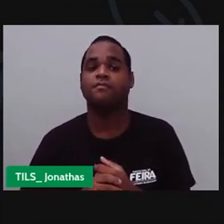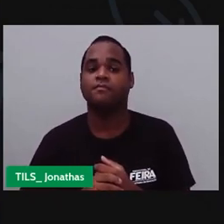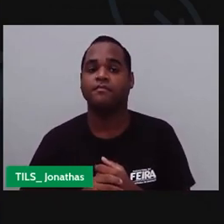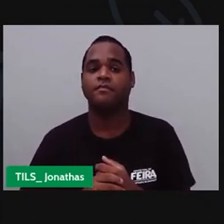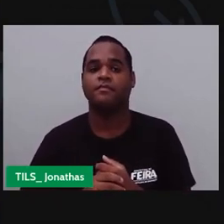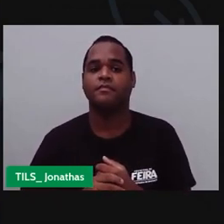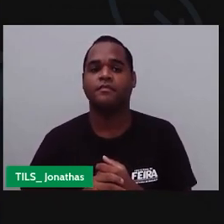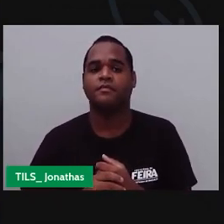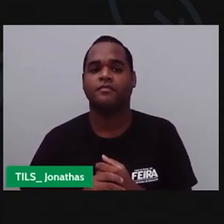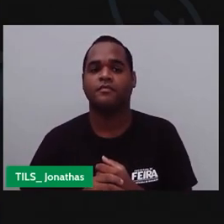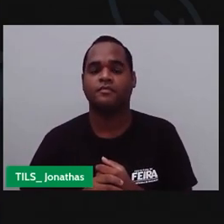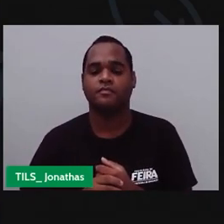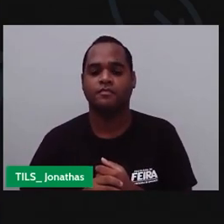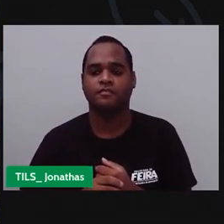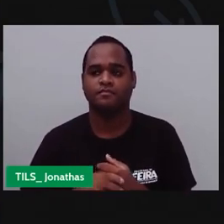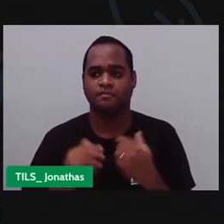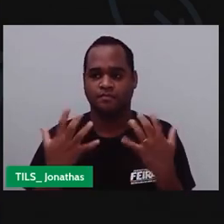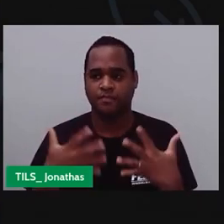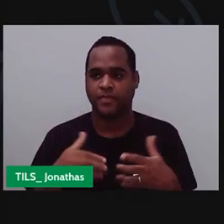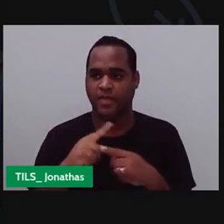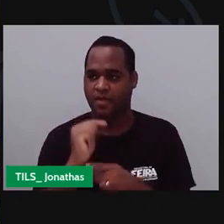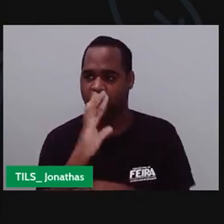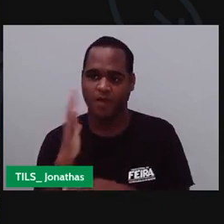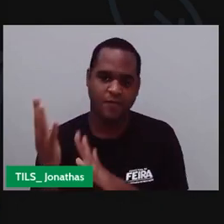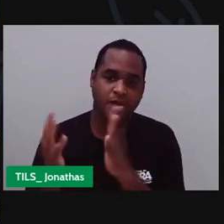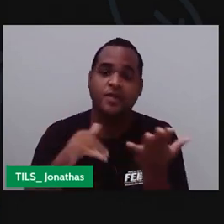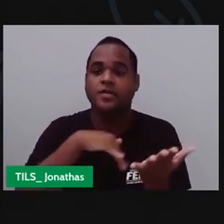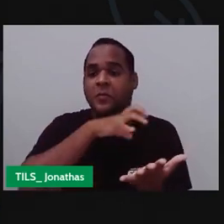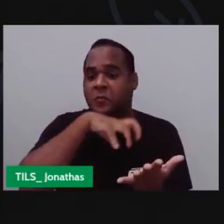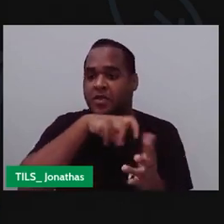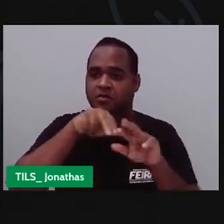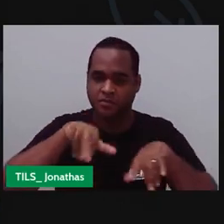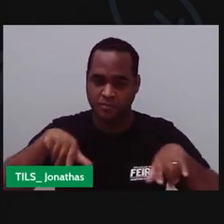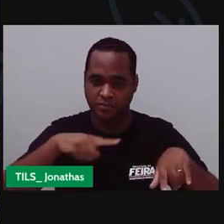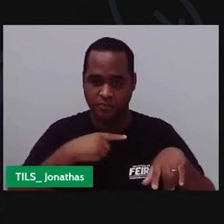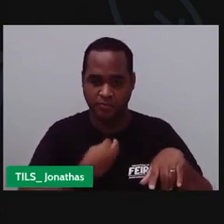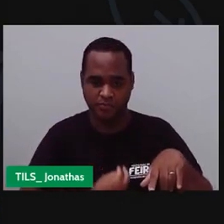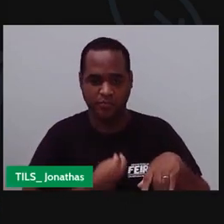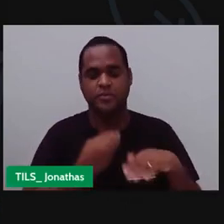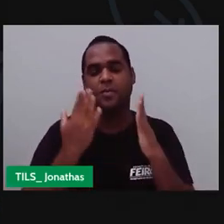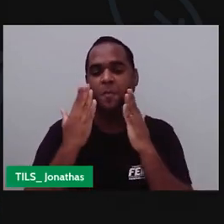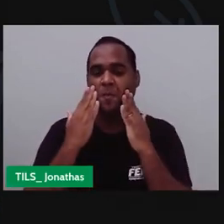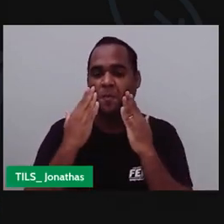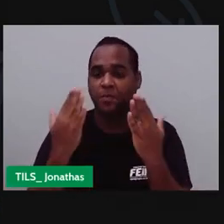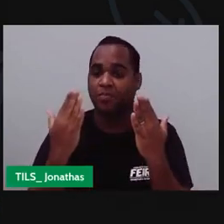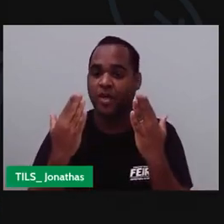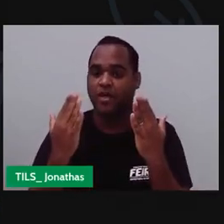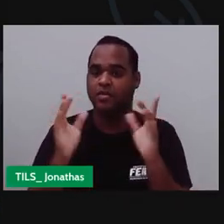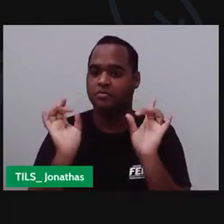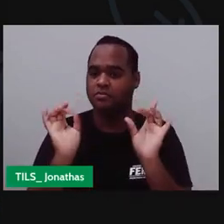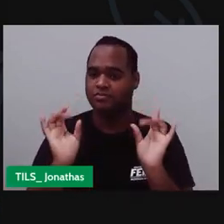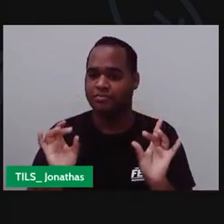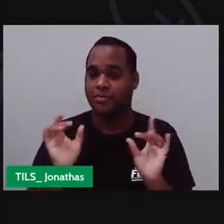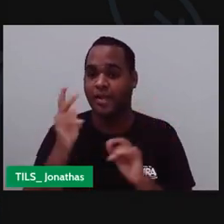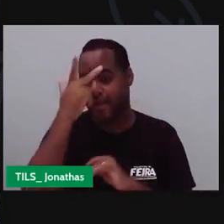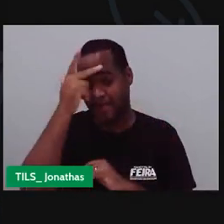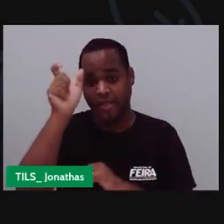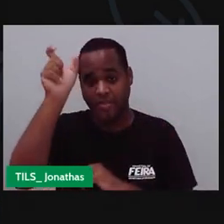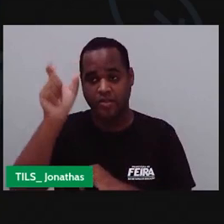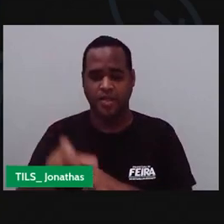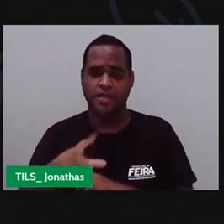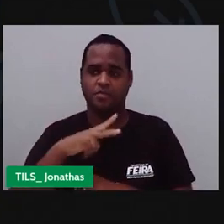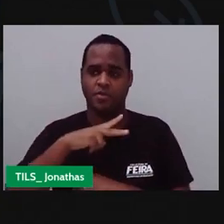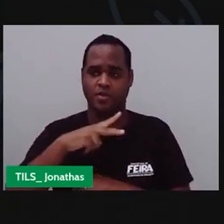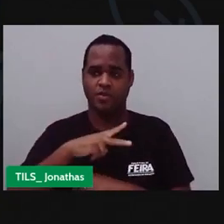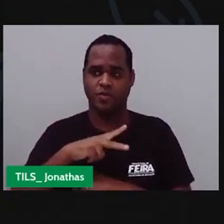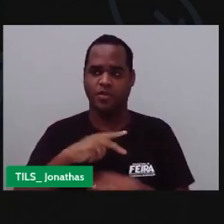animais Nas plantas Que demonstram As características Específicas Particulares